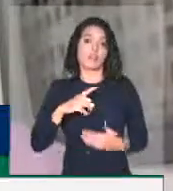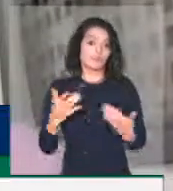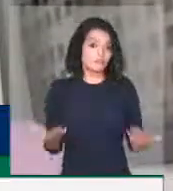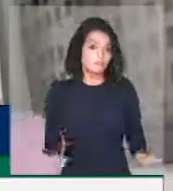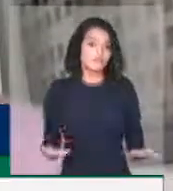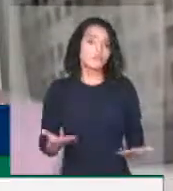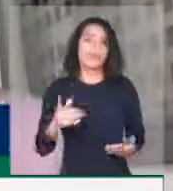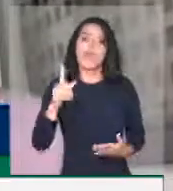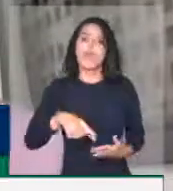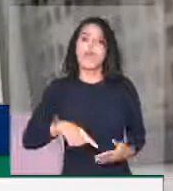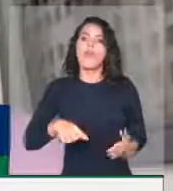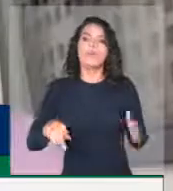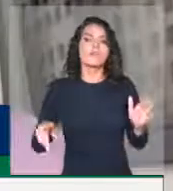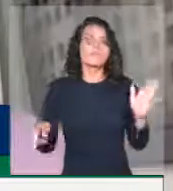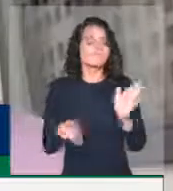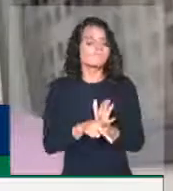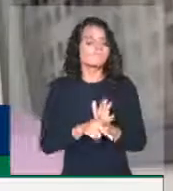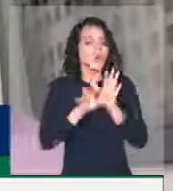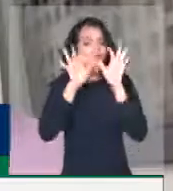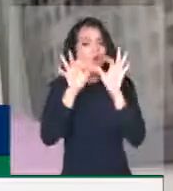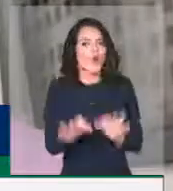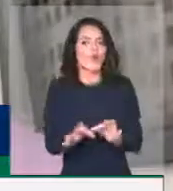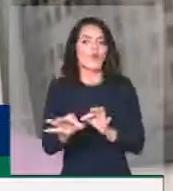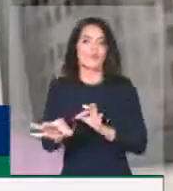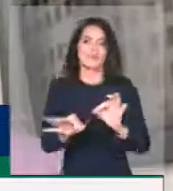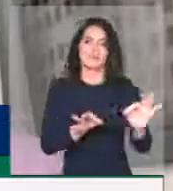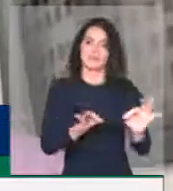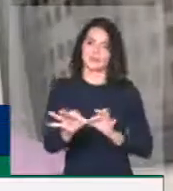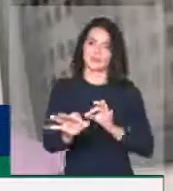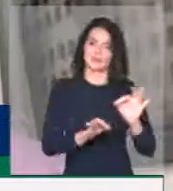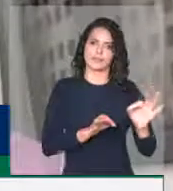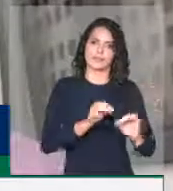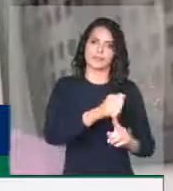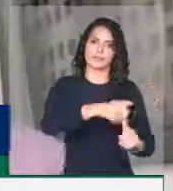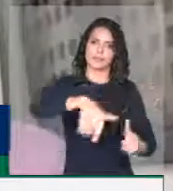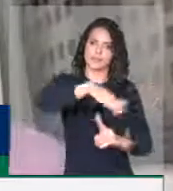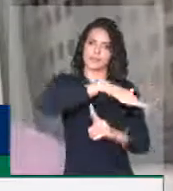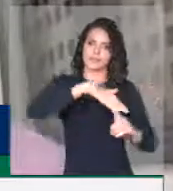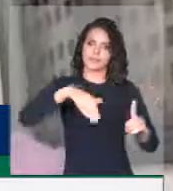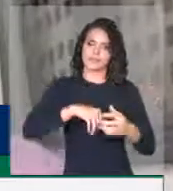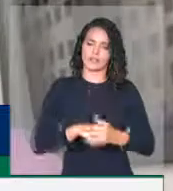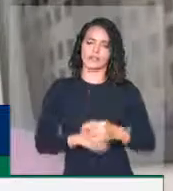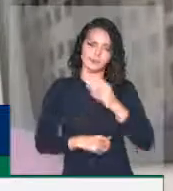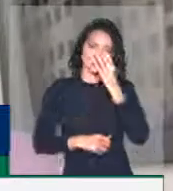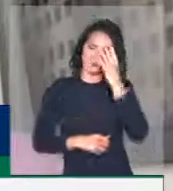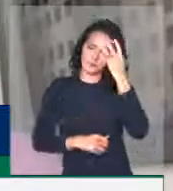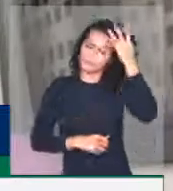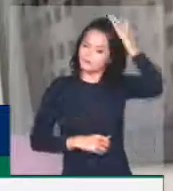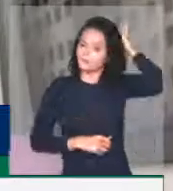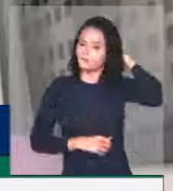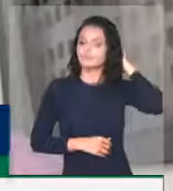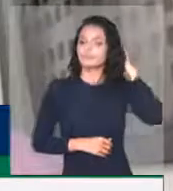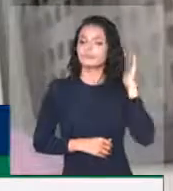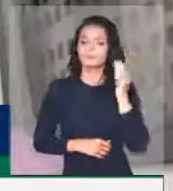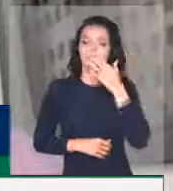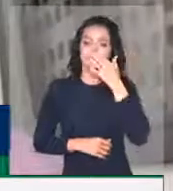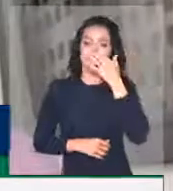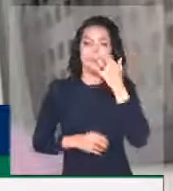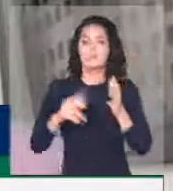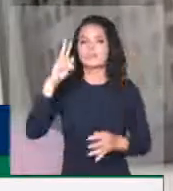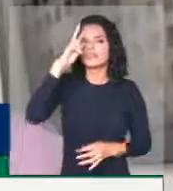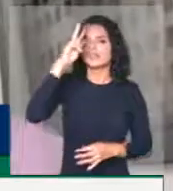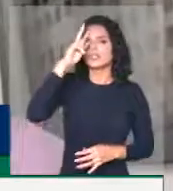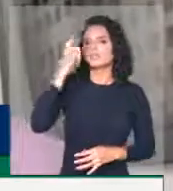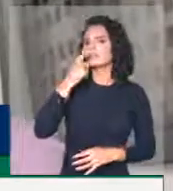questão civilizatória. Nós tivemos aqui, em alguns momentos da nossa história recente, a possibilidade de compreender